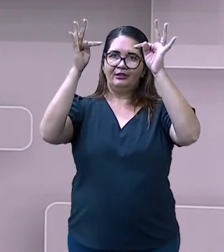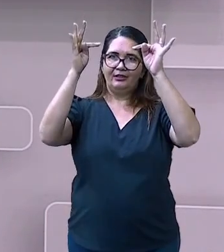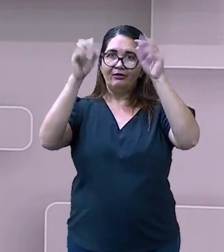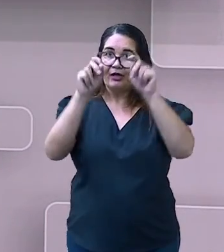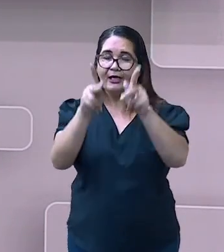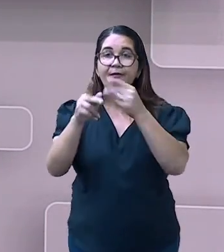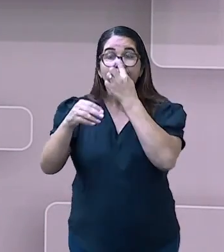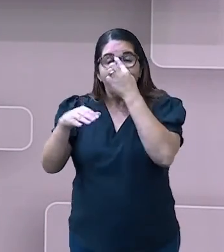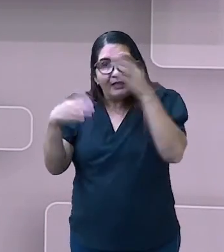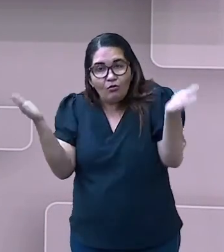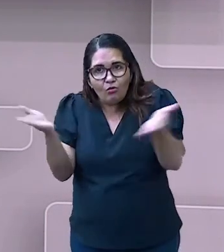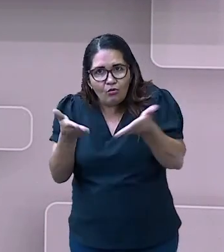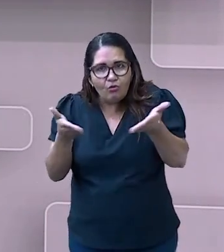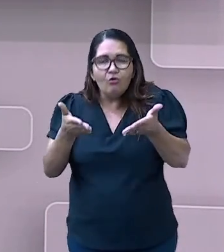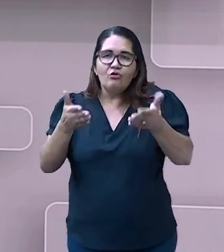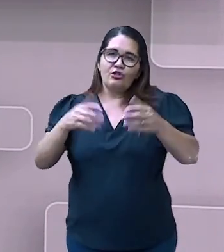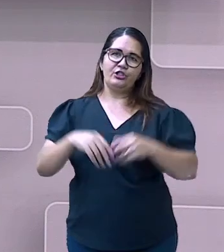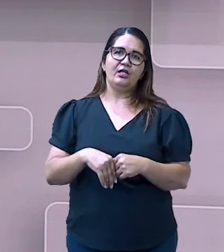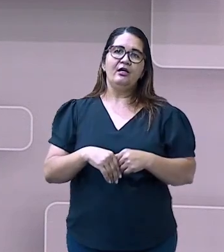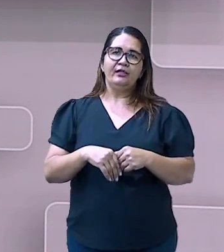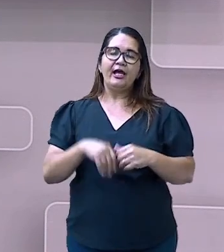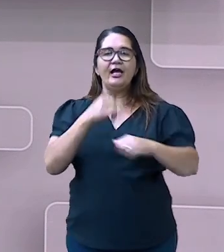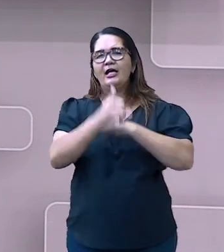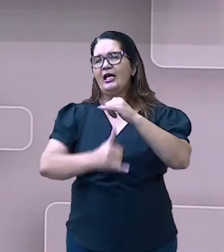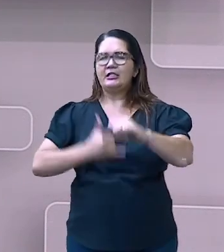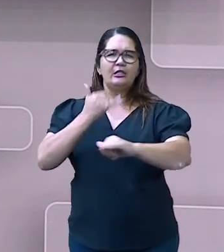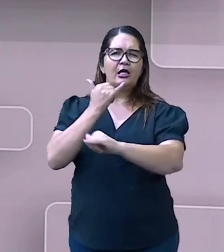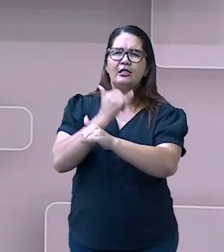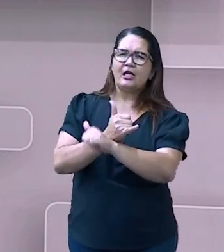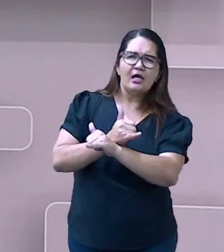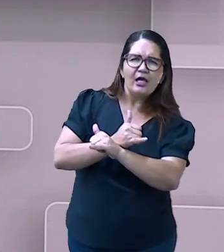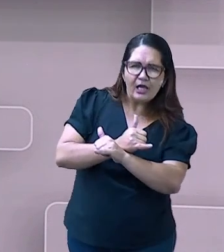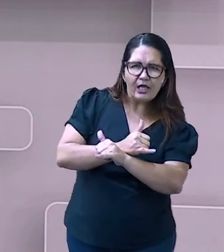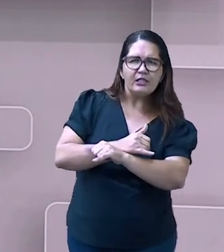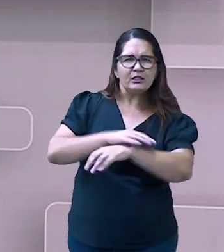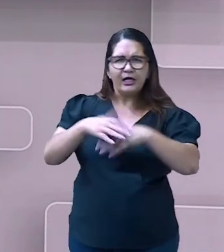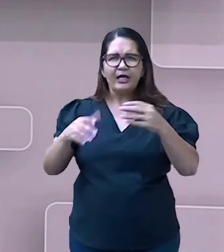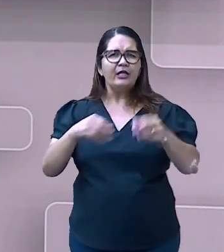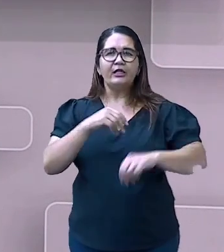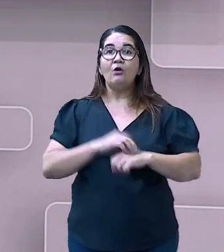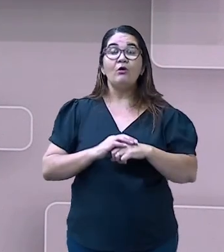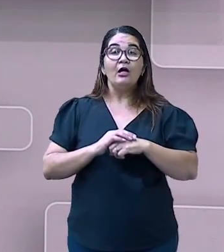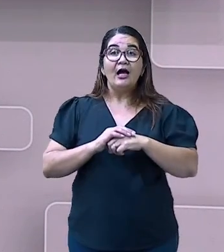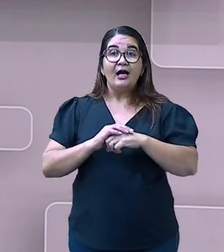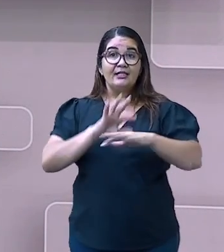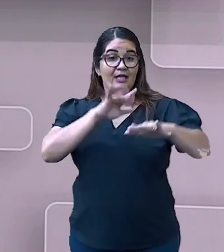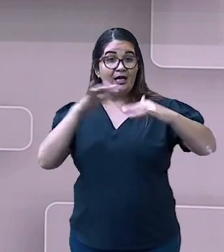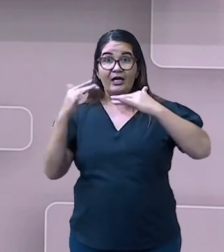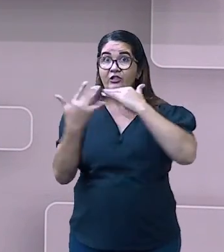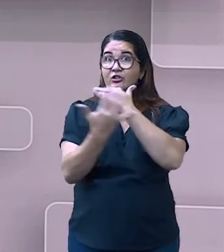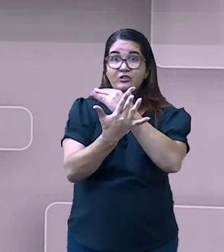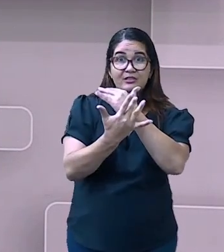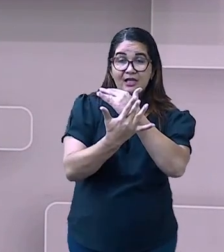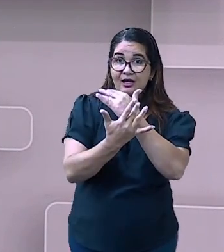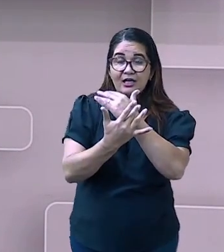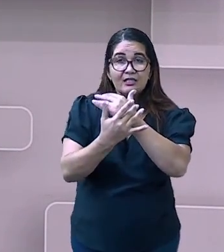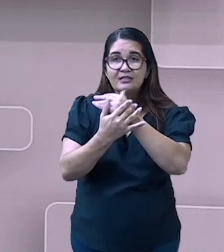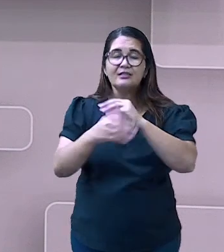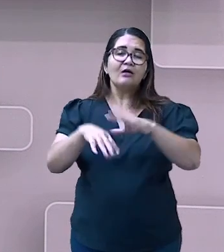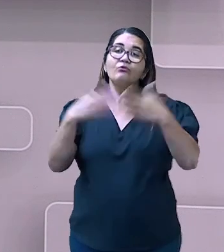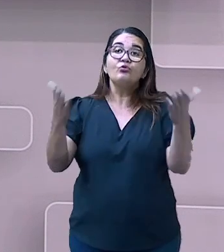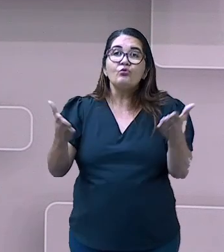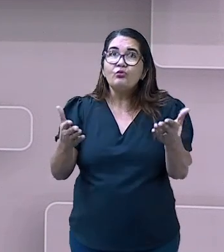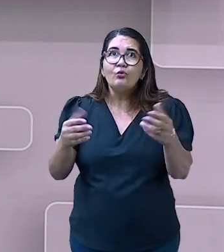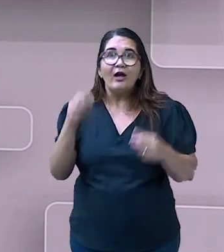tivesse hoje a internet e a evolução dos aparelhos eletrônicos. Então, ele veio aí para contribuir e facilitar muito a nossa